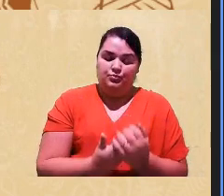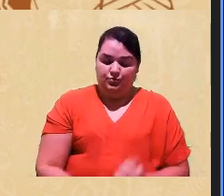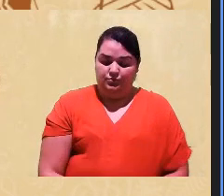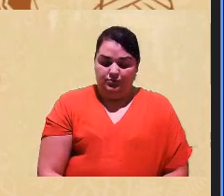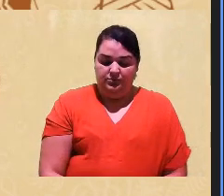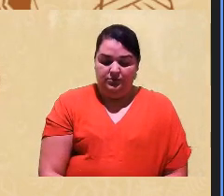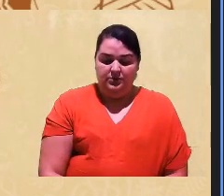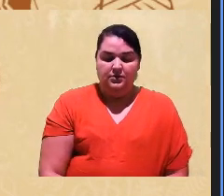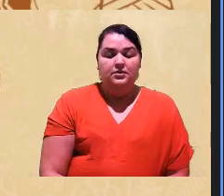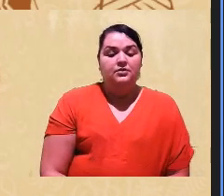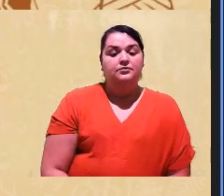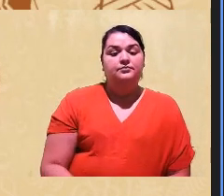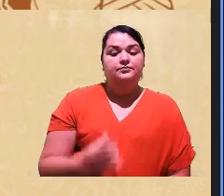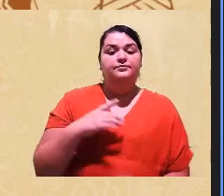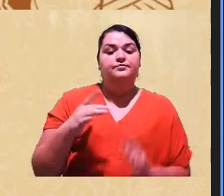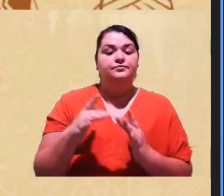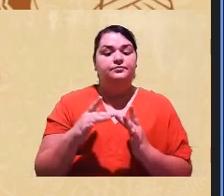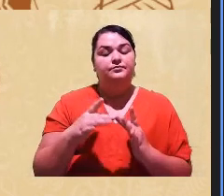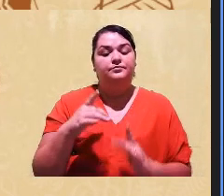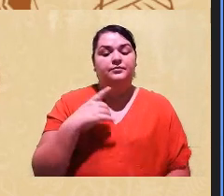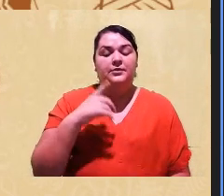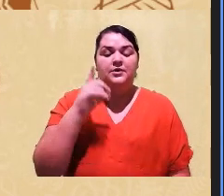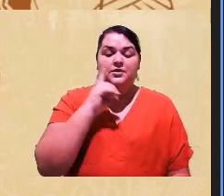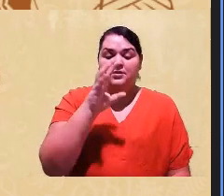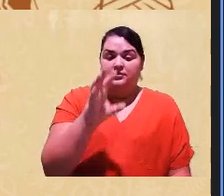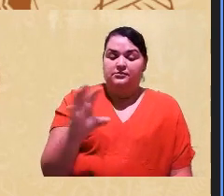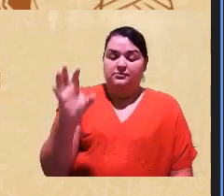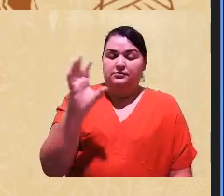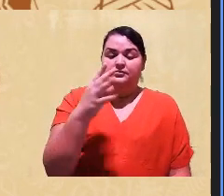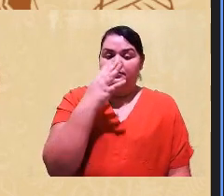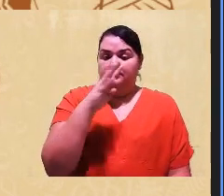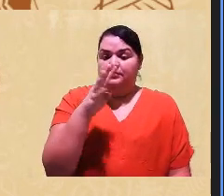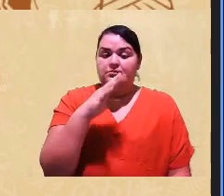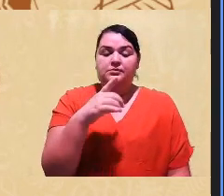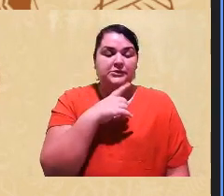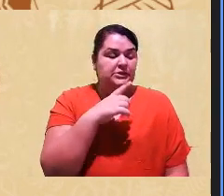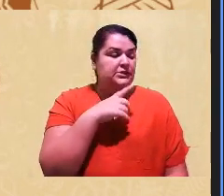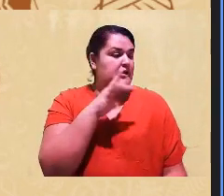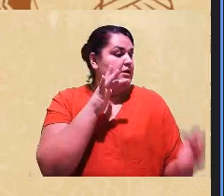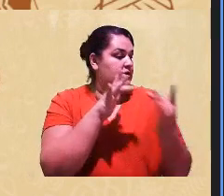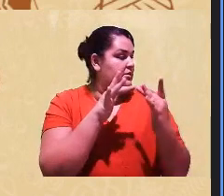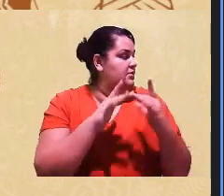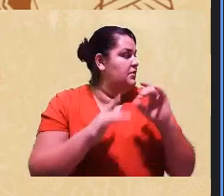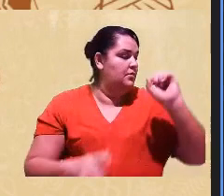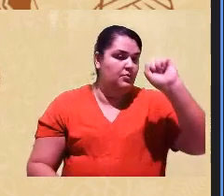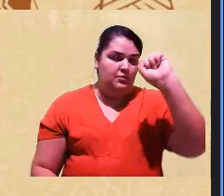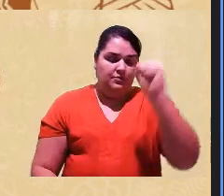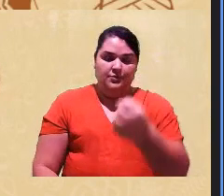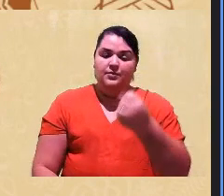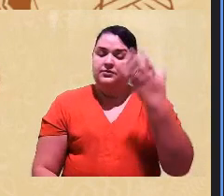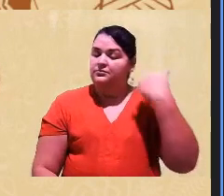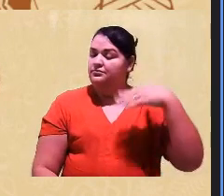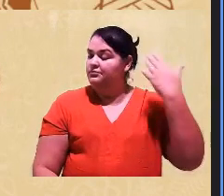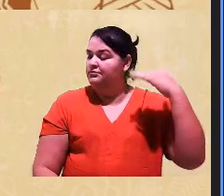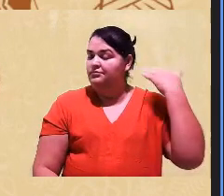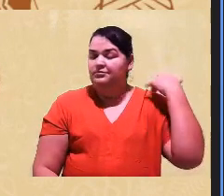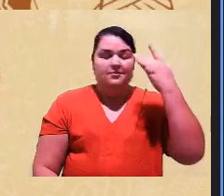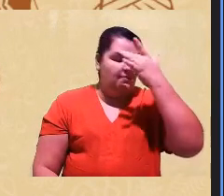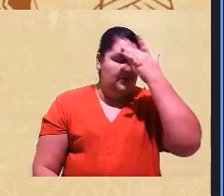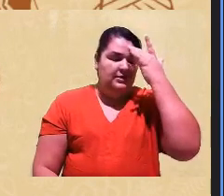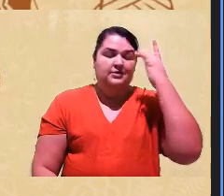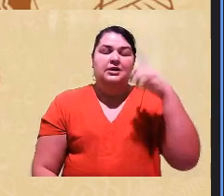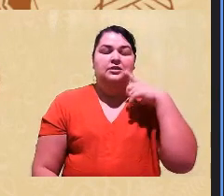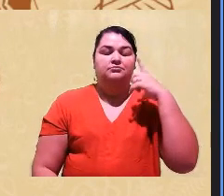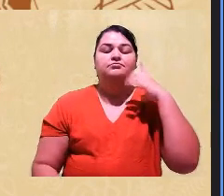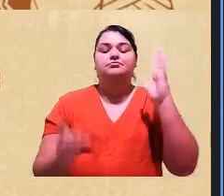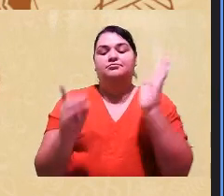relacionados à Meríndia apontam mais ou menos uma relação de 8 mil anos dos povos indígenas com